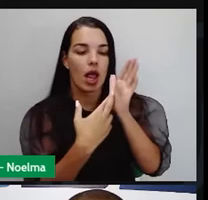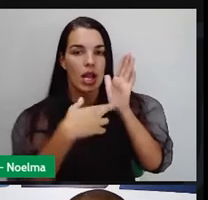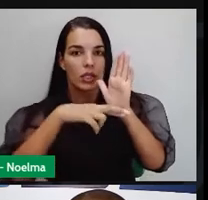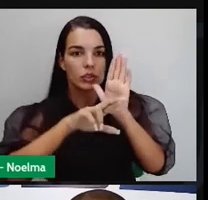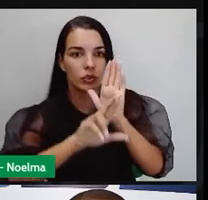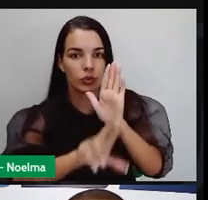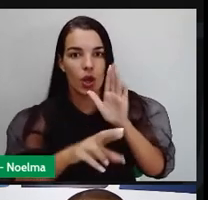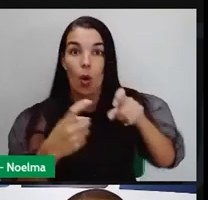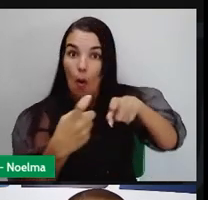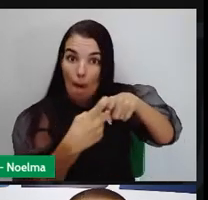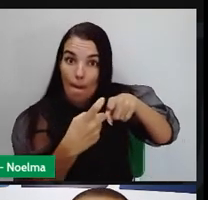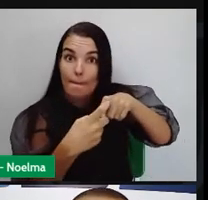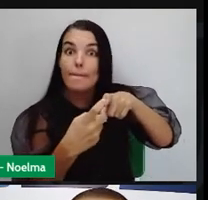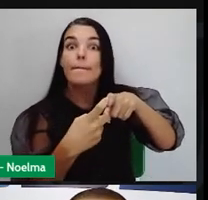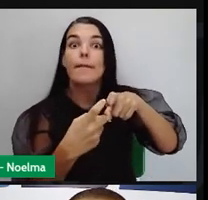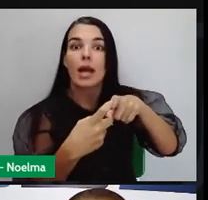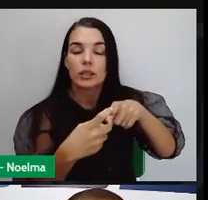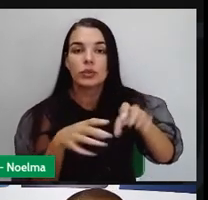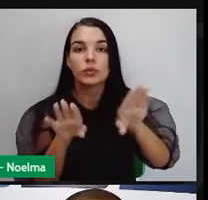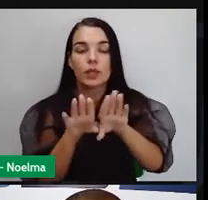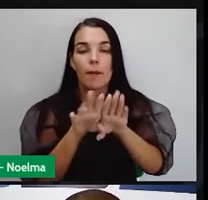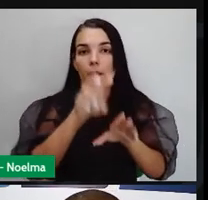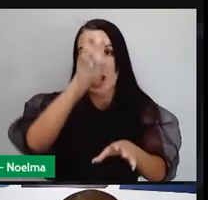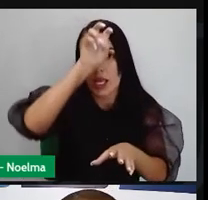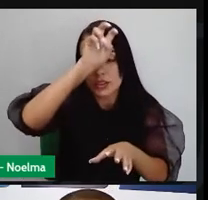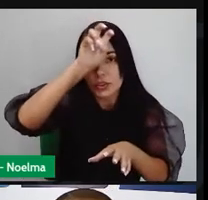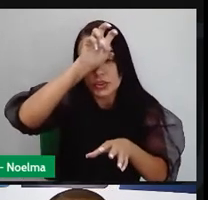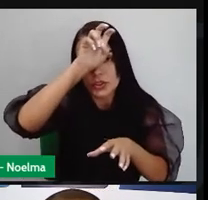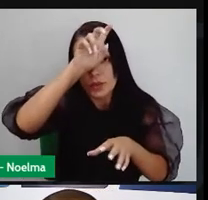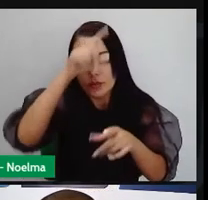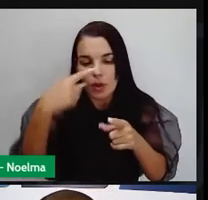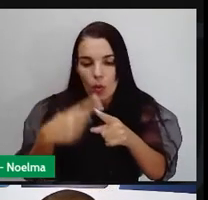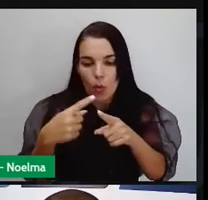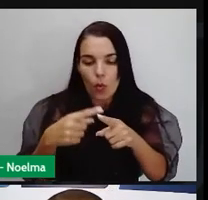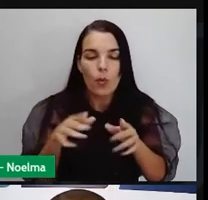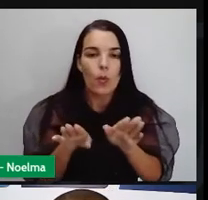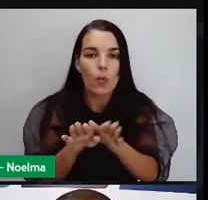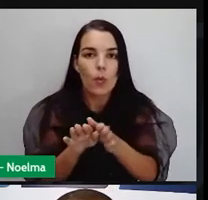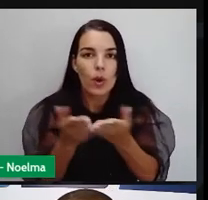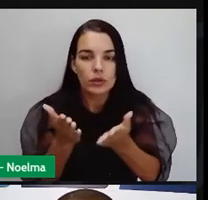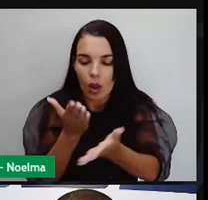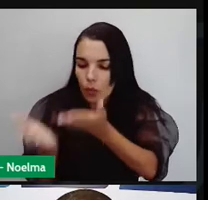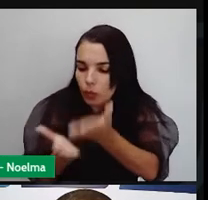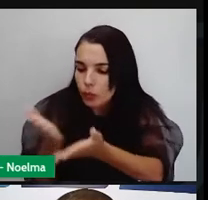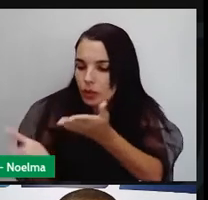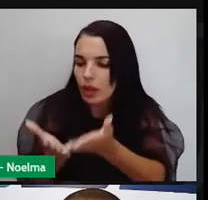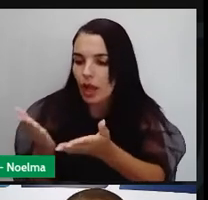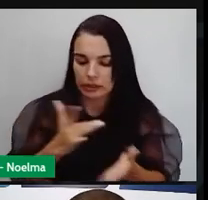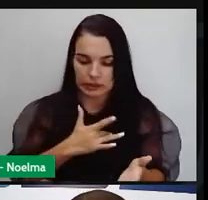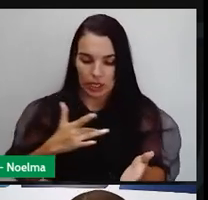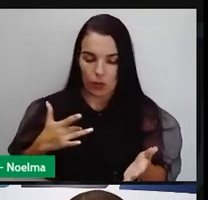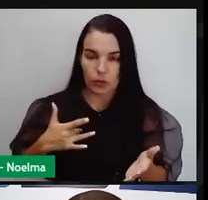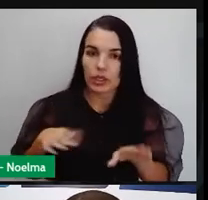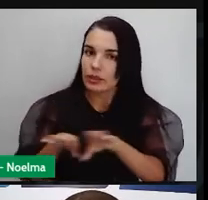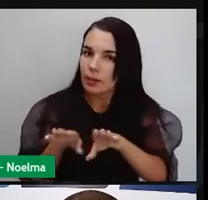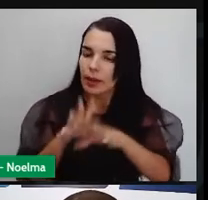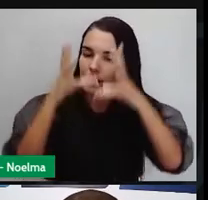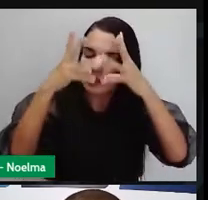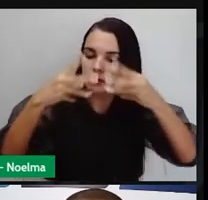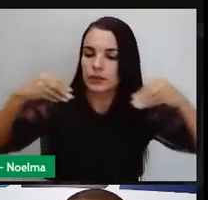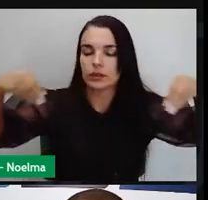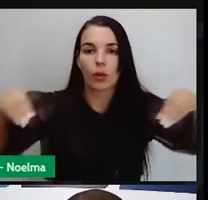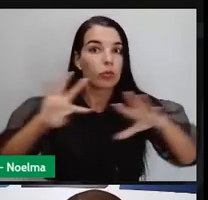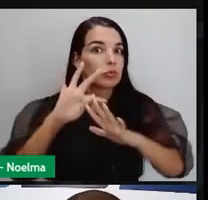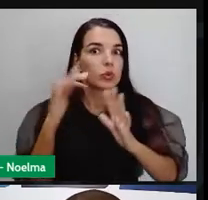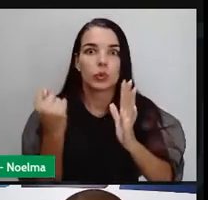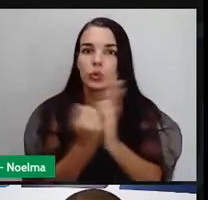médicos egípcios, quando tratavam alguém, tratavam também a vida espiritual dessa pessoa. Tudo no Egito